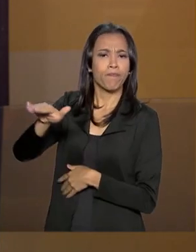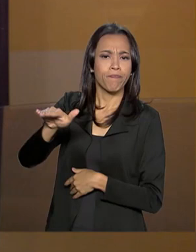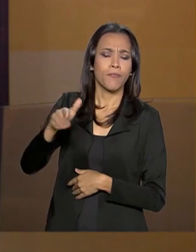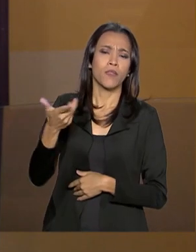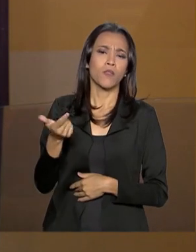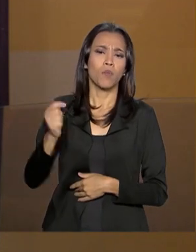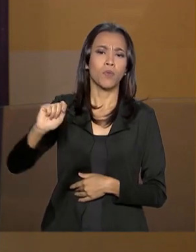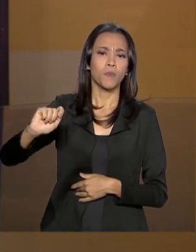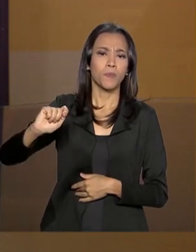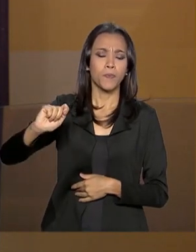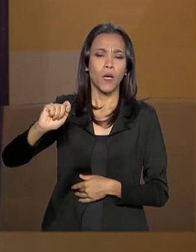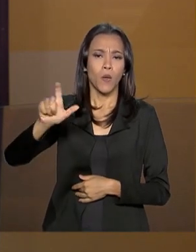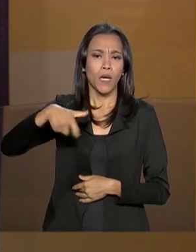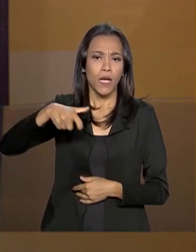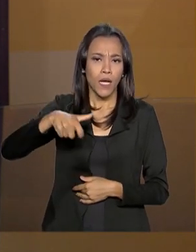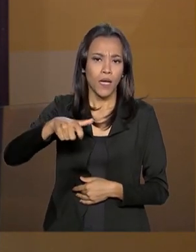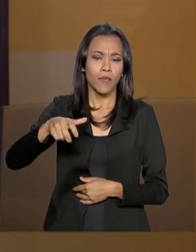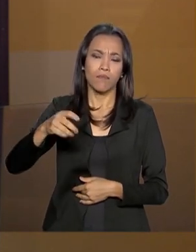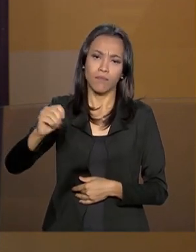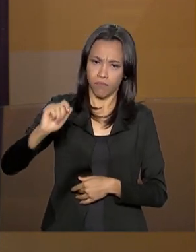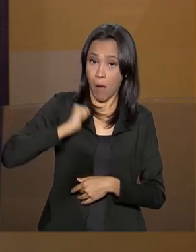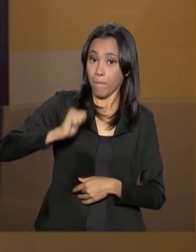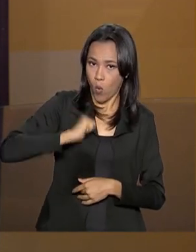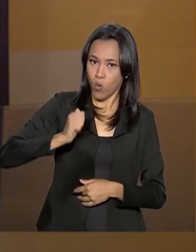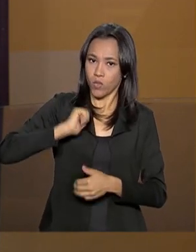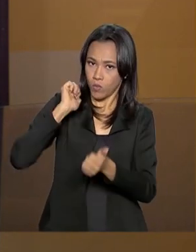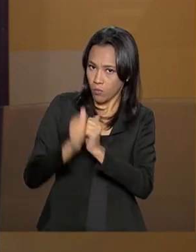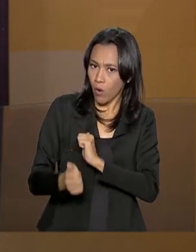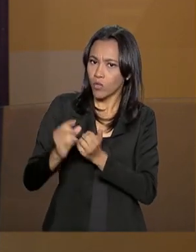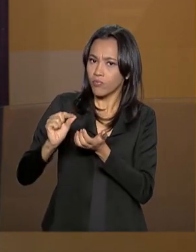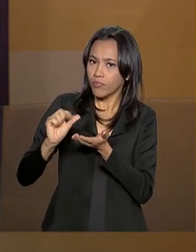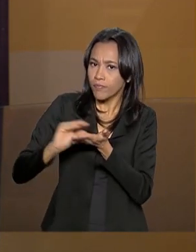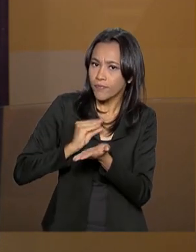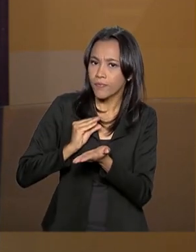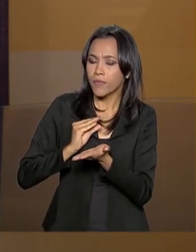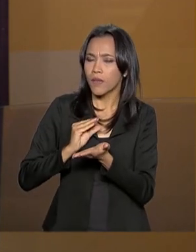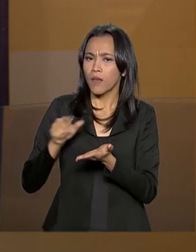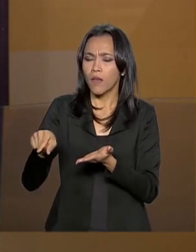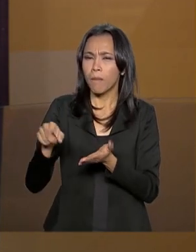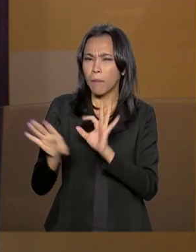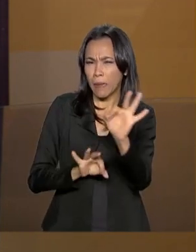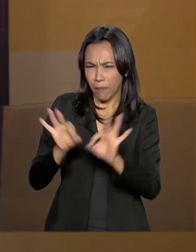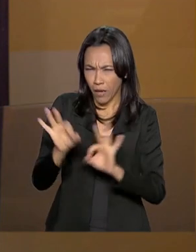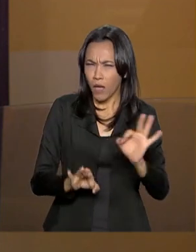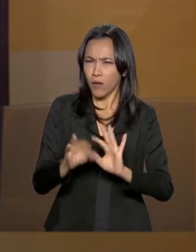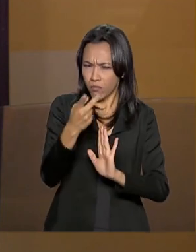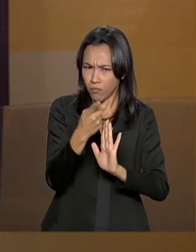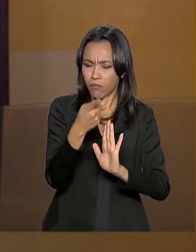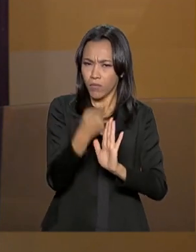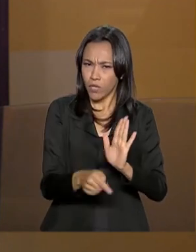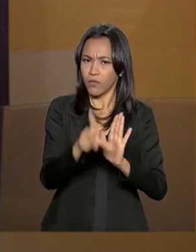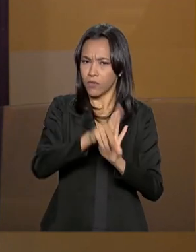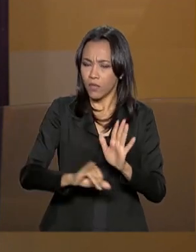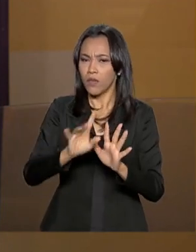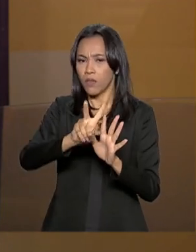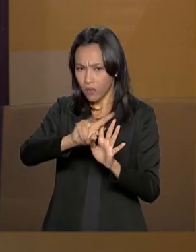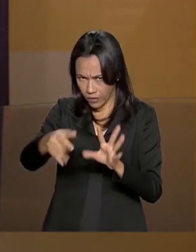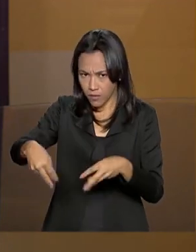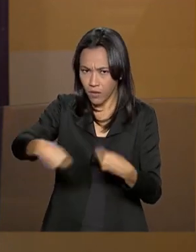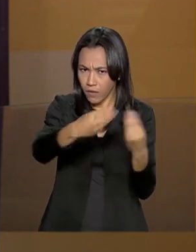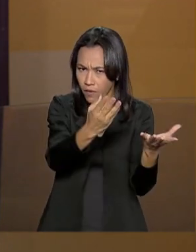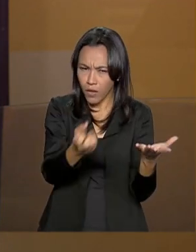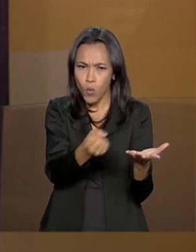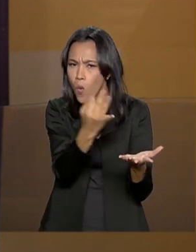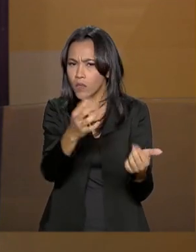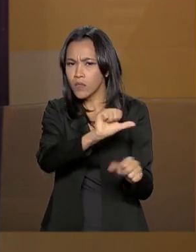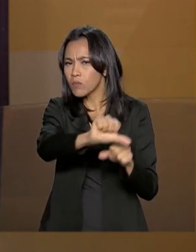Atleta, o Ministério da Estadania, ele prepara um projeto de lei que vai ser enviado ao Congresso Nacional. Quais